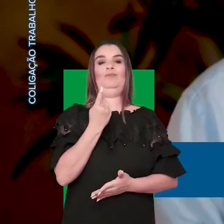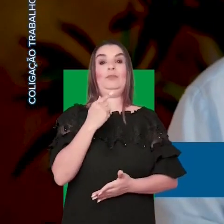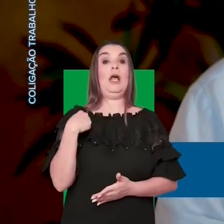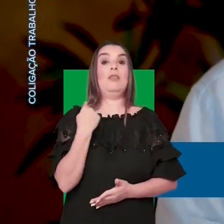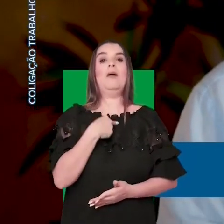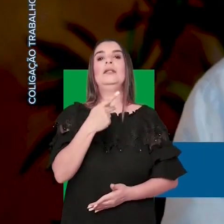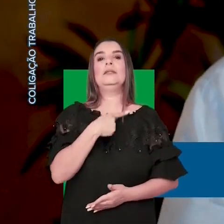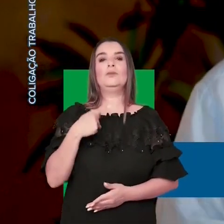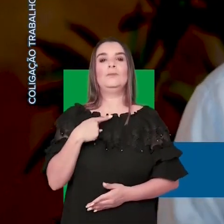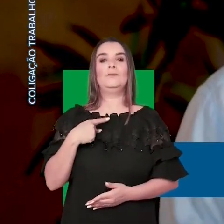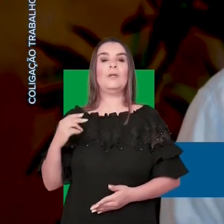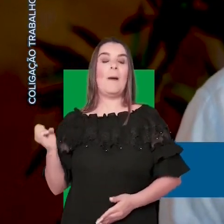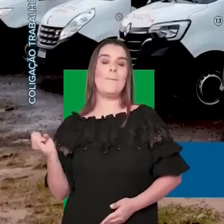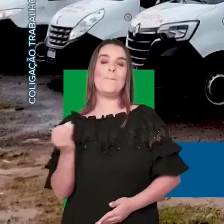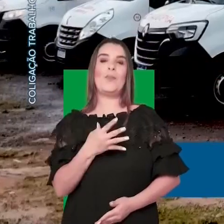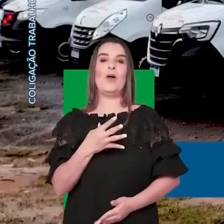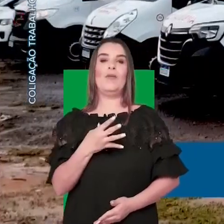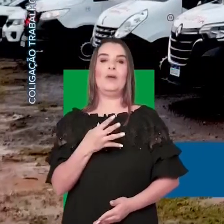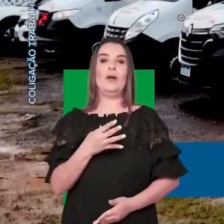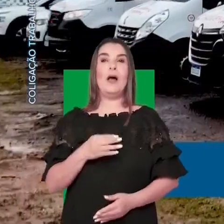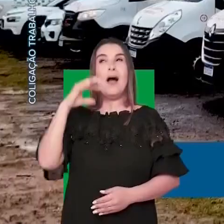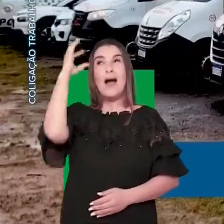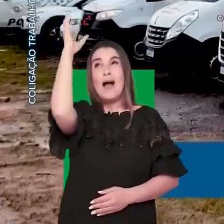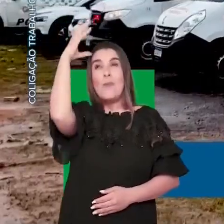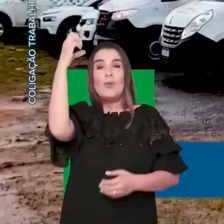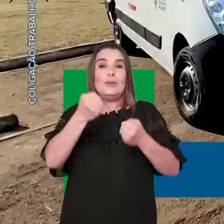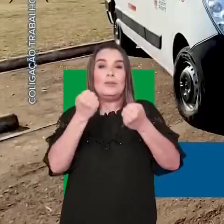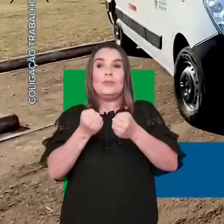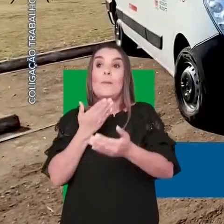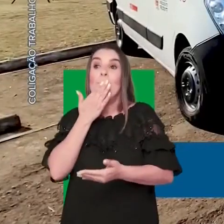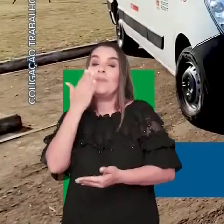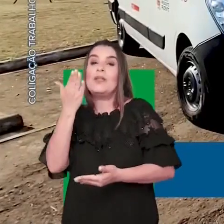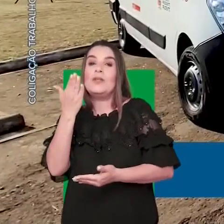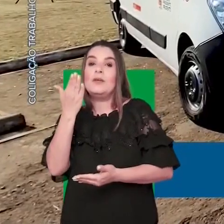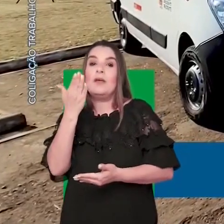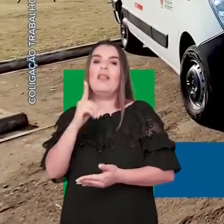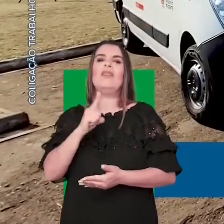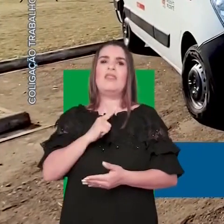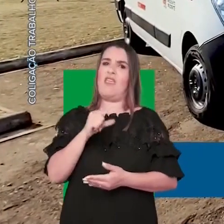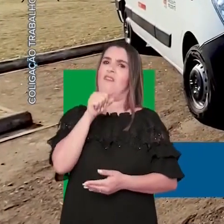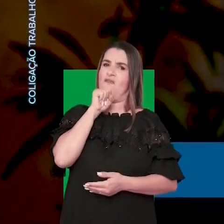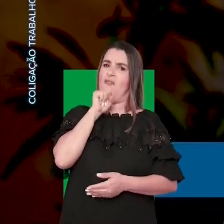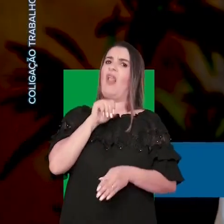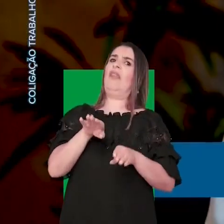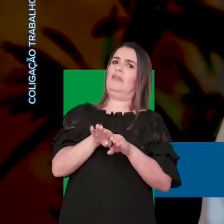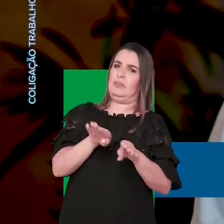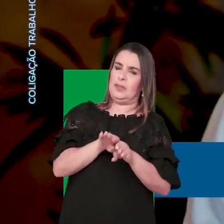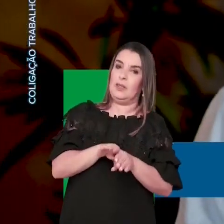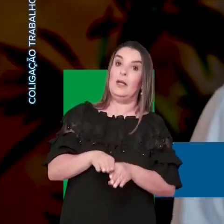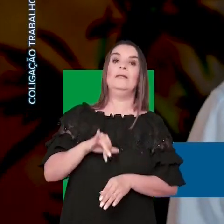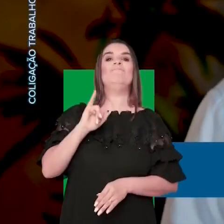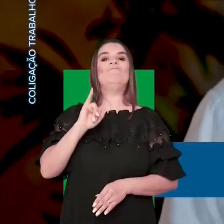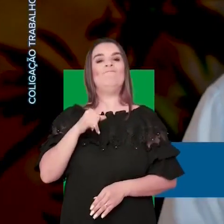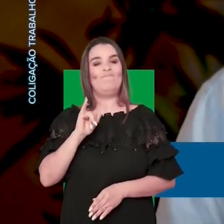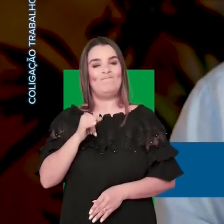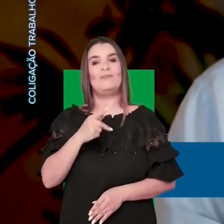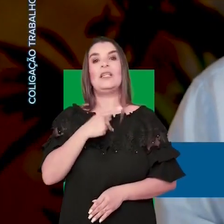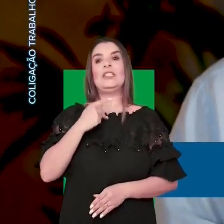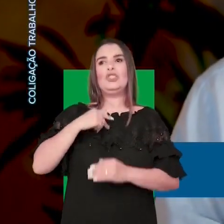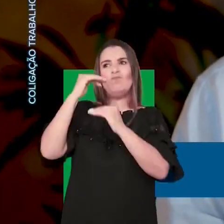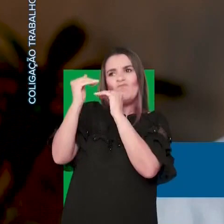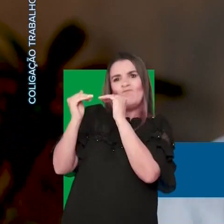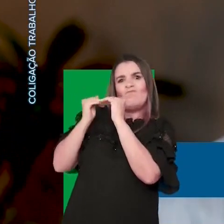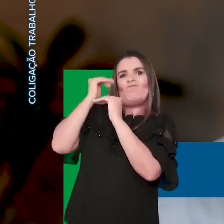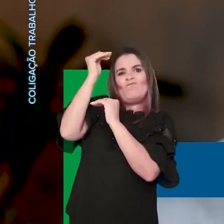A nossa saúde foi modernizada. Ambulâncias que buscamos, tínhamos um sucateamento. E é claro que a saúde